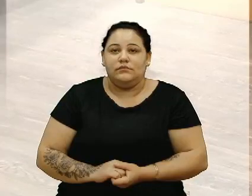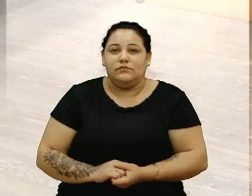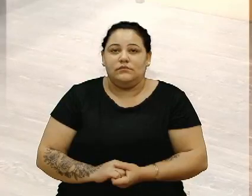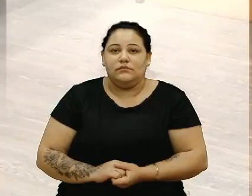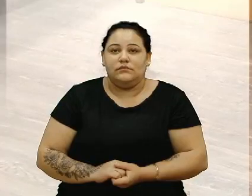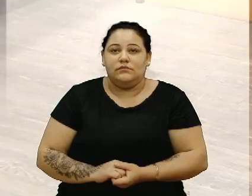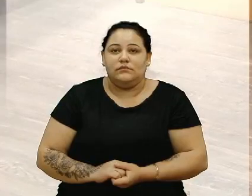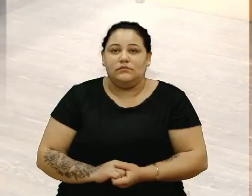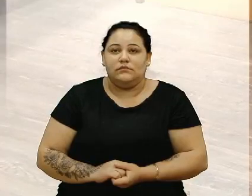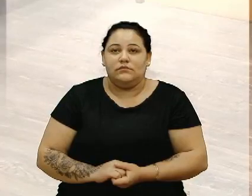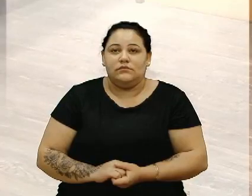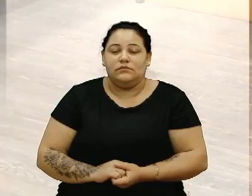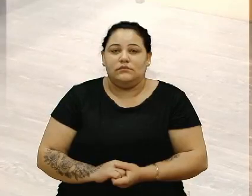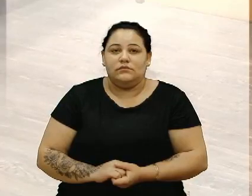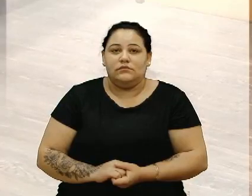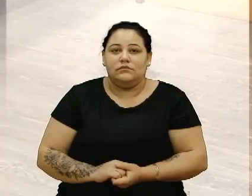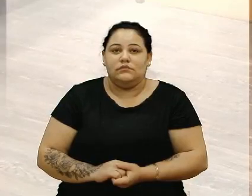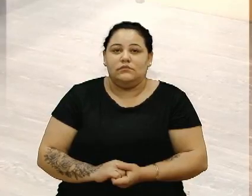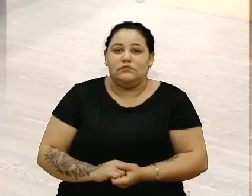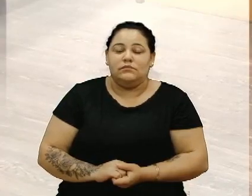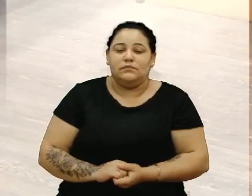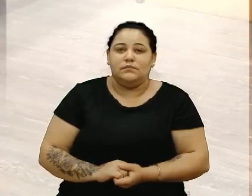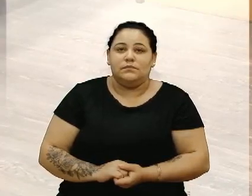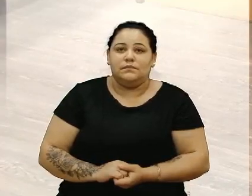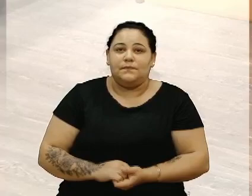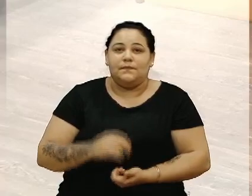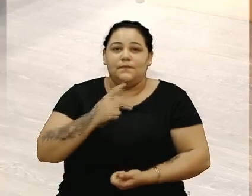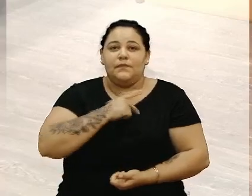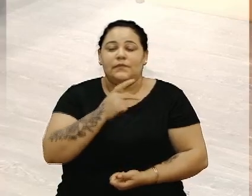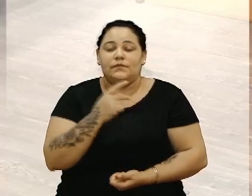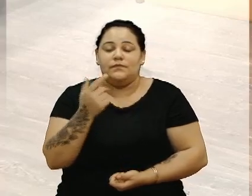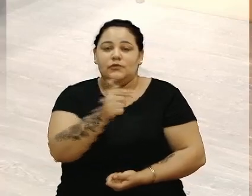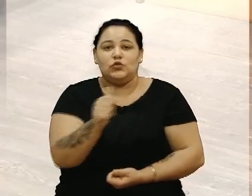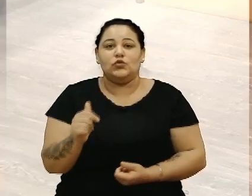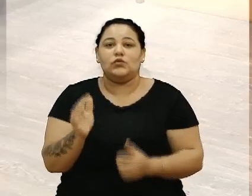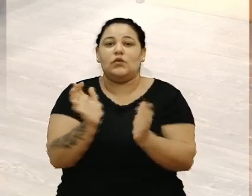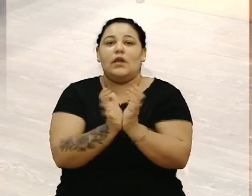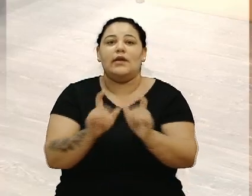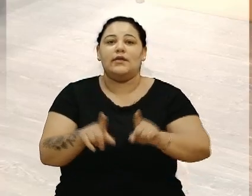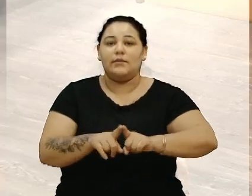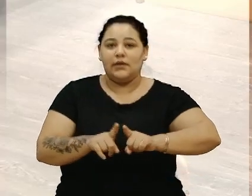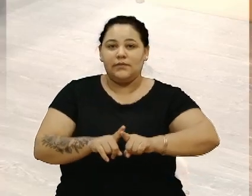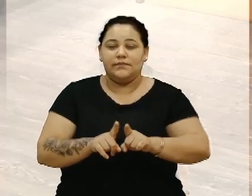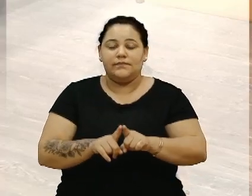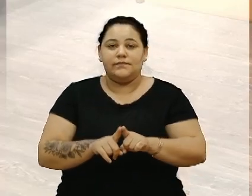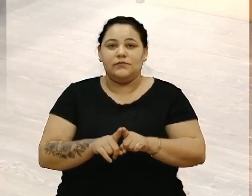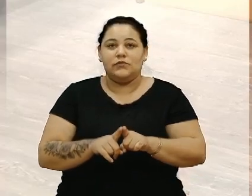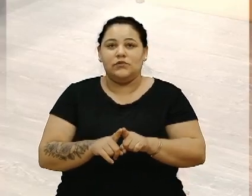Senhora Presidente, demais colegas, eu